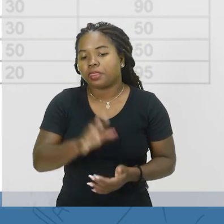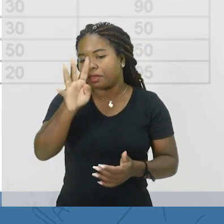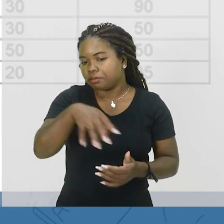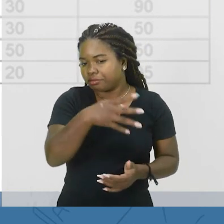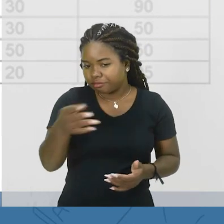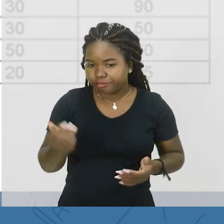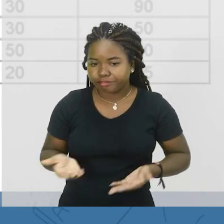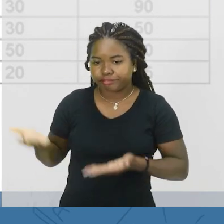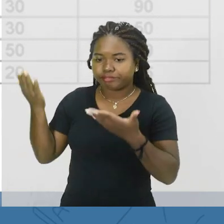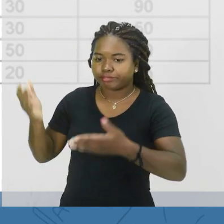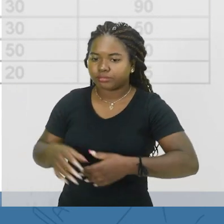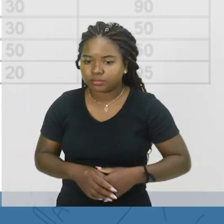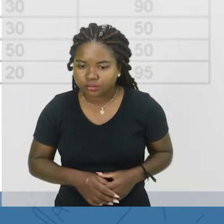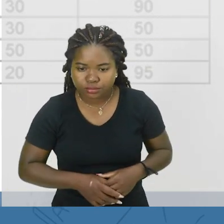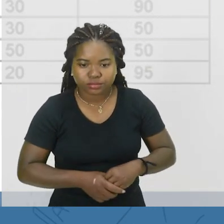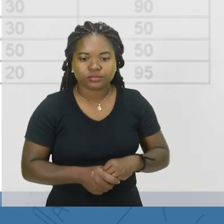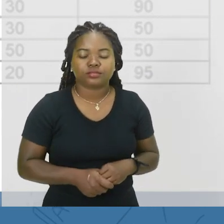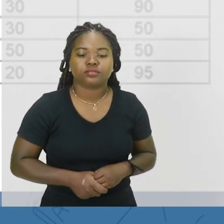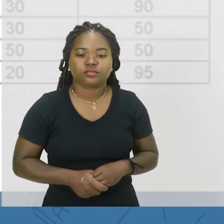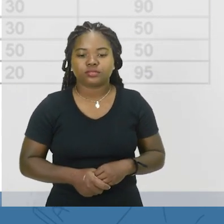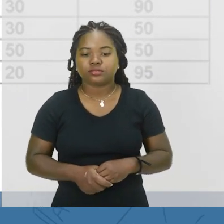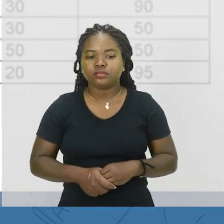Então tem aí o quadrozinho, né? Considerando